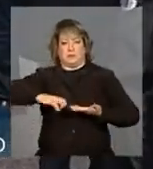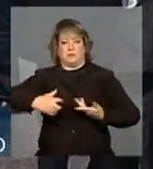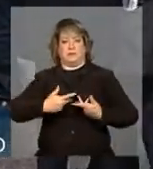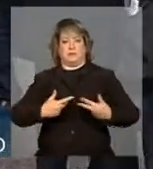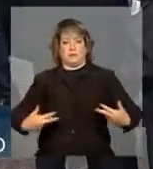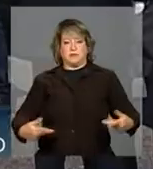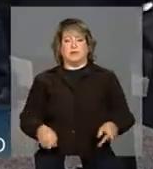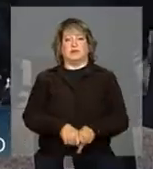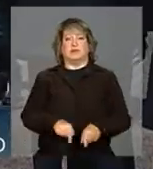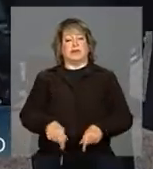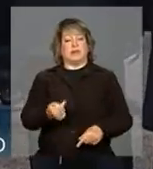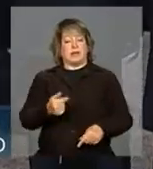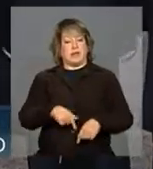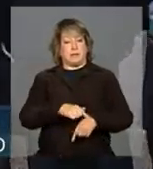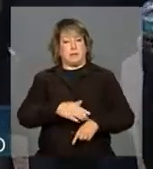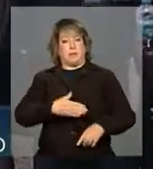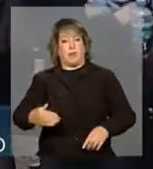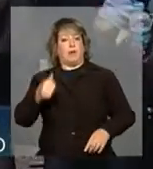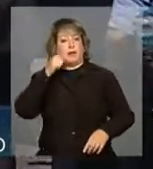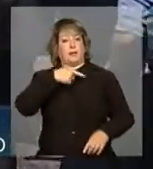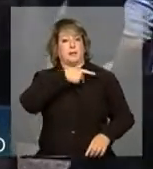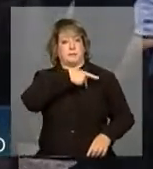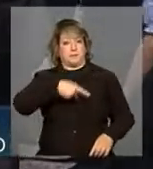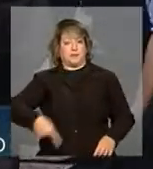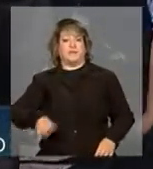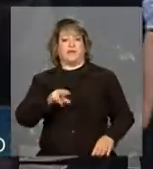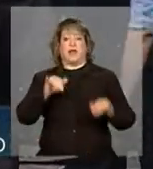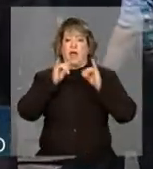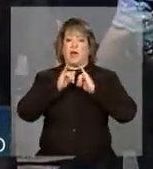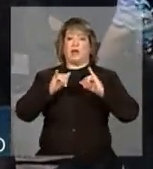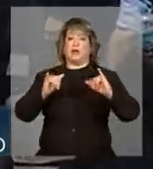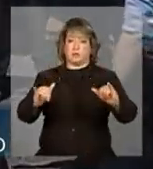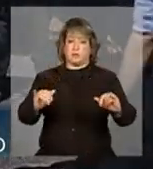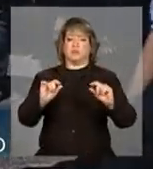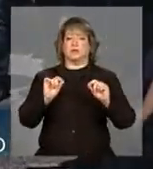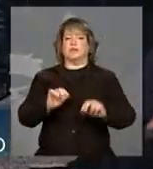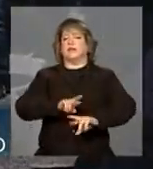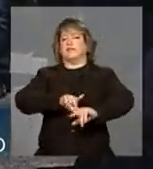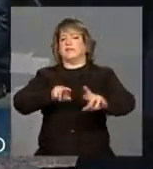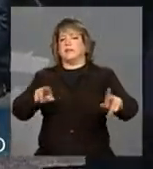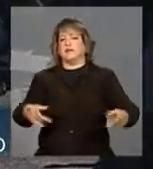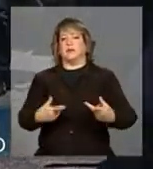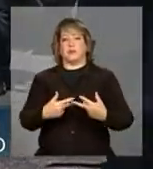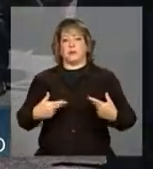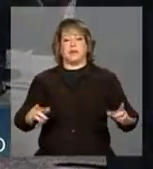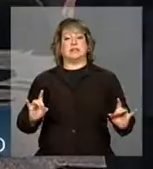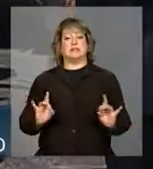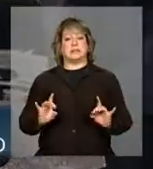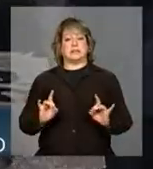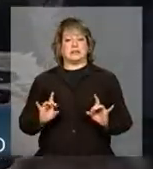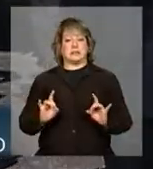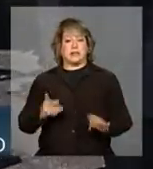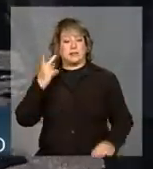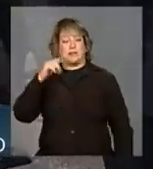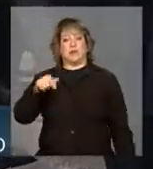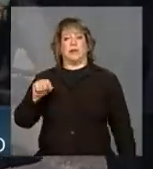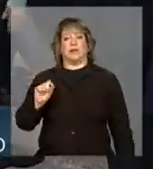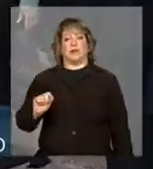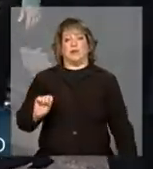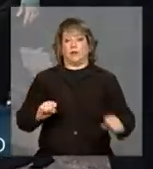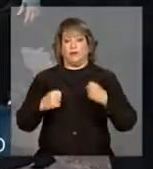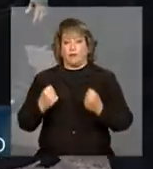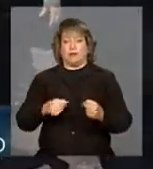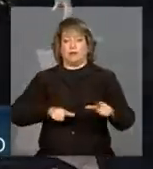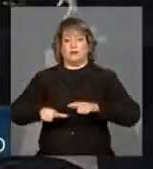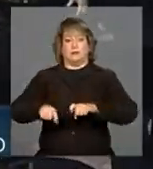E daqui a pouco a presidenta vai anunciar uma série de medidas especiais para o fortalecimento